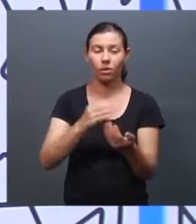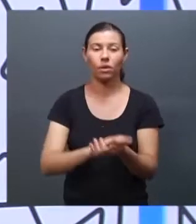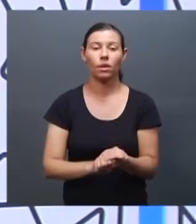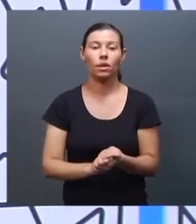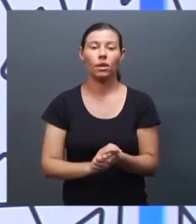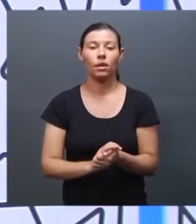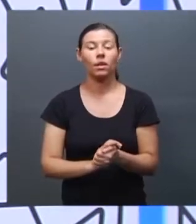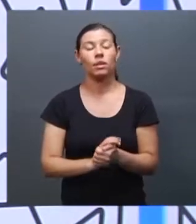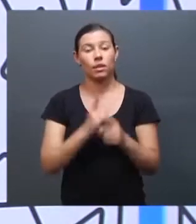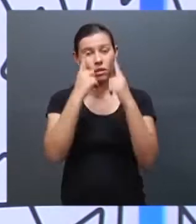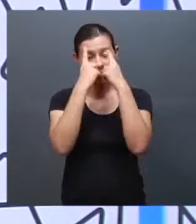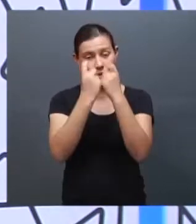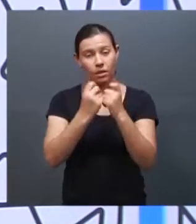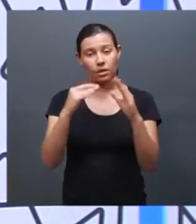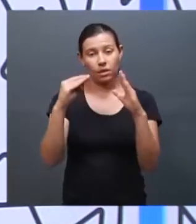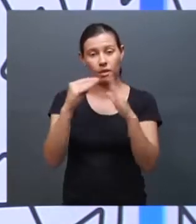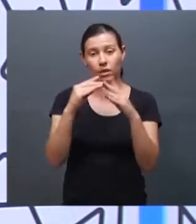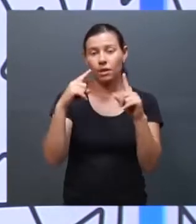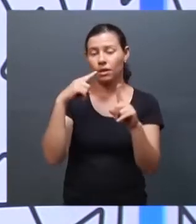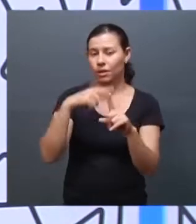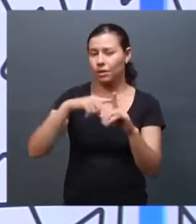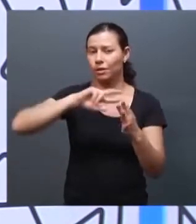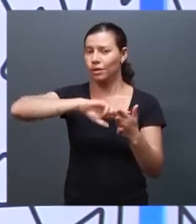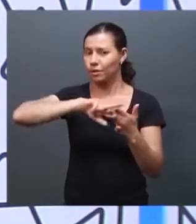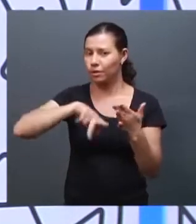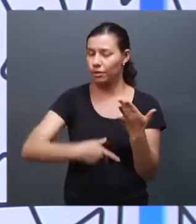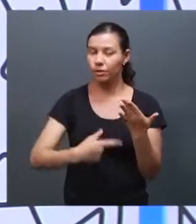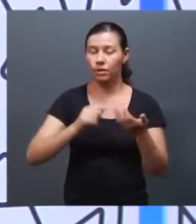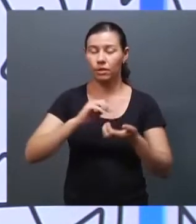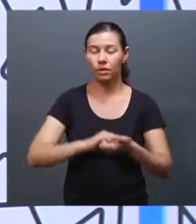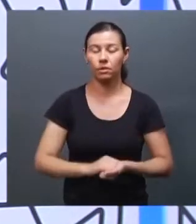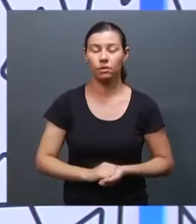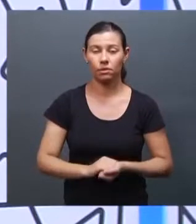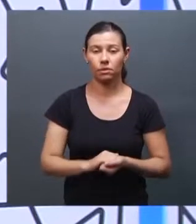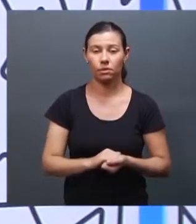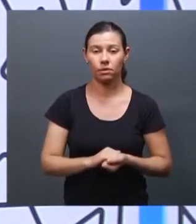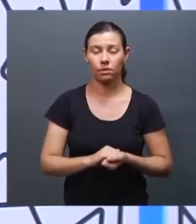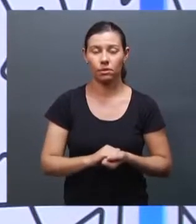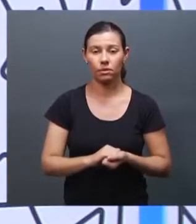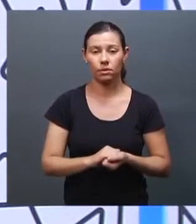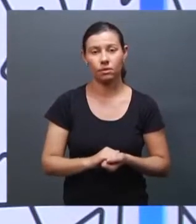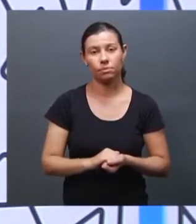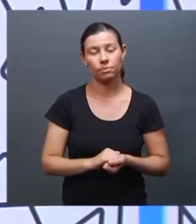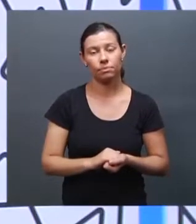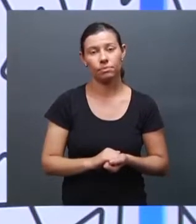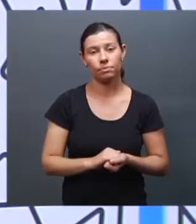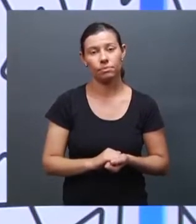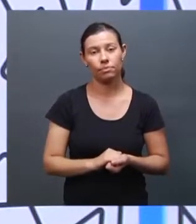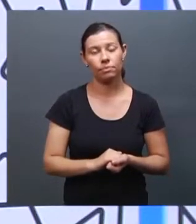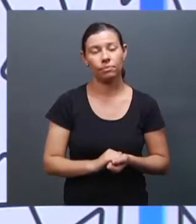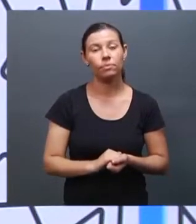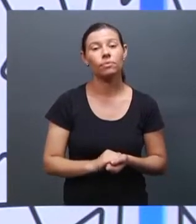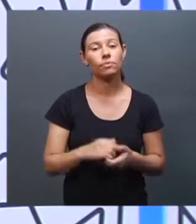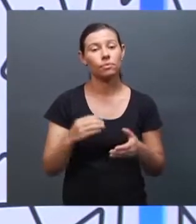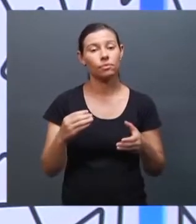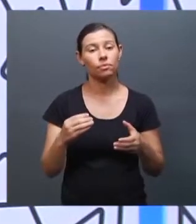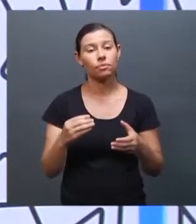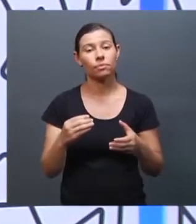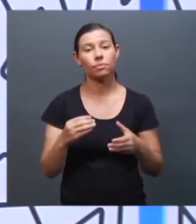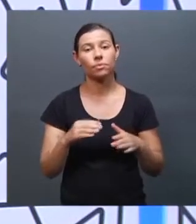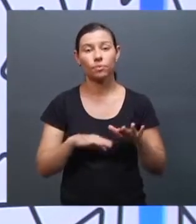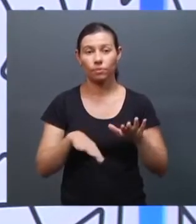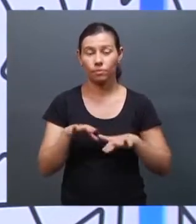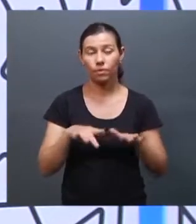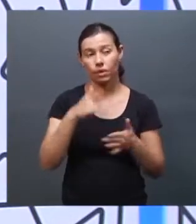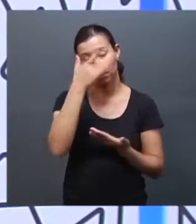na igreja, né? Então, assim, essas violências, elas também compõem o cotidiano